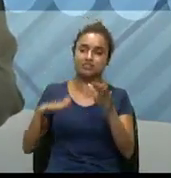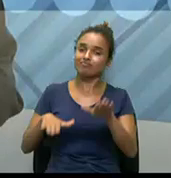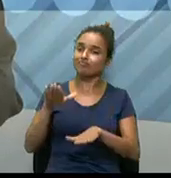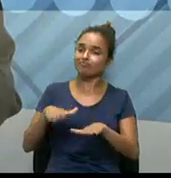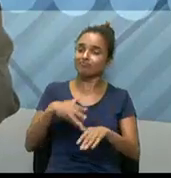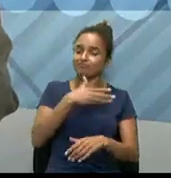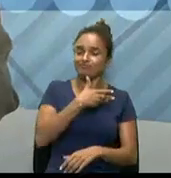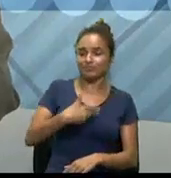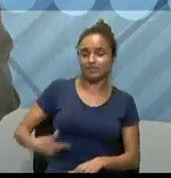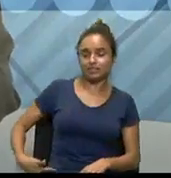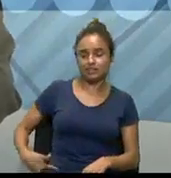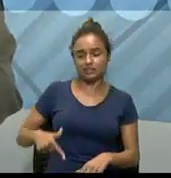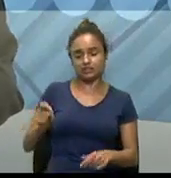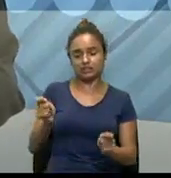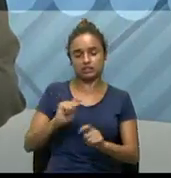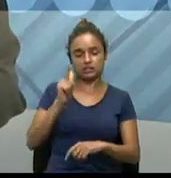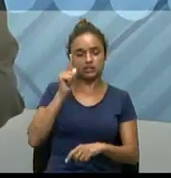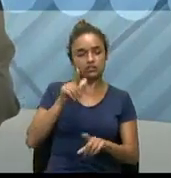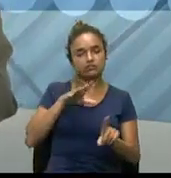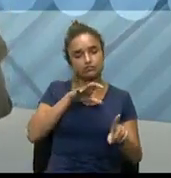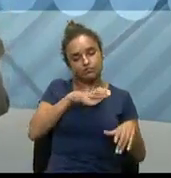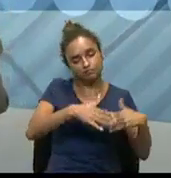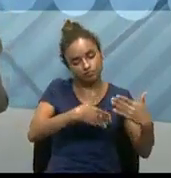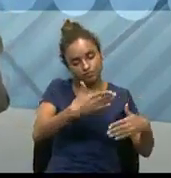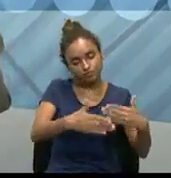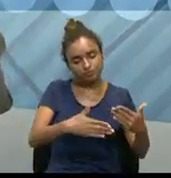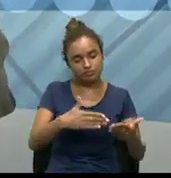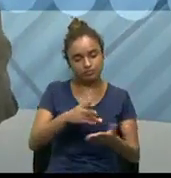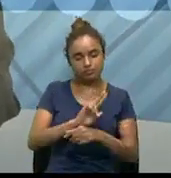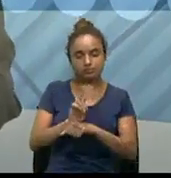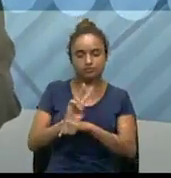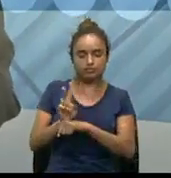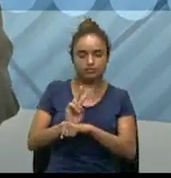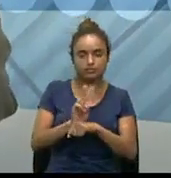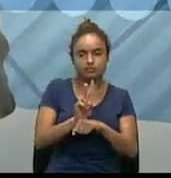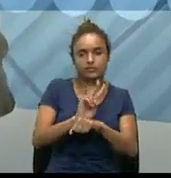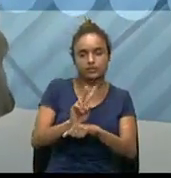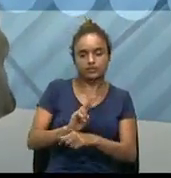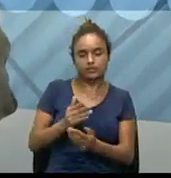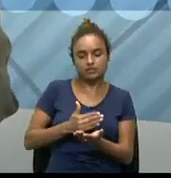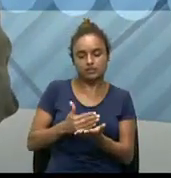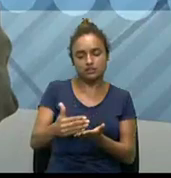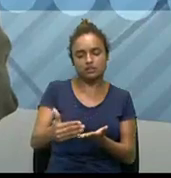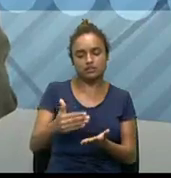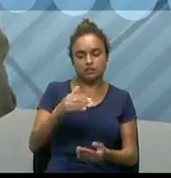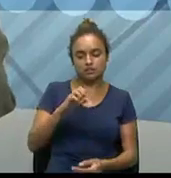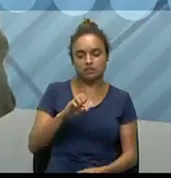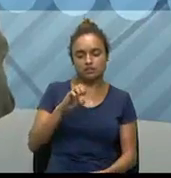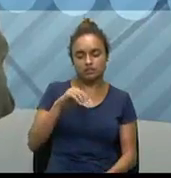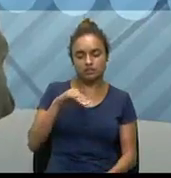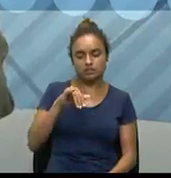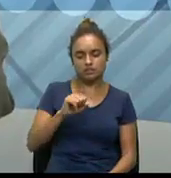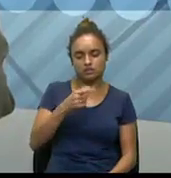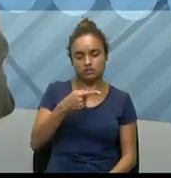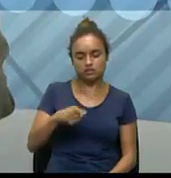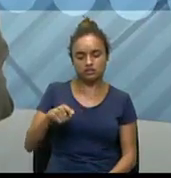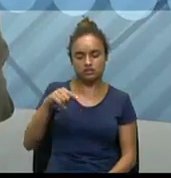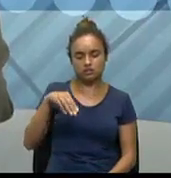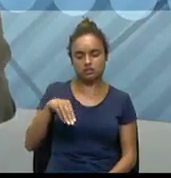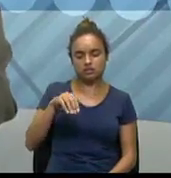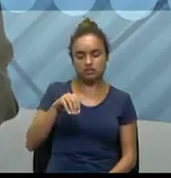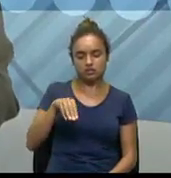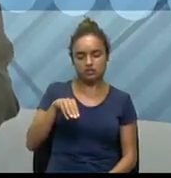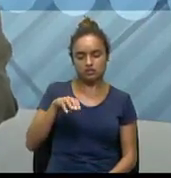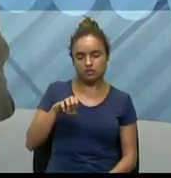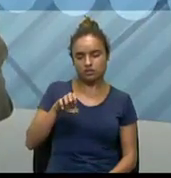isso acarreta na questão do controle, na questão da emissão das moedas e principalmente na questão das